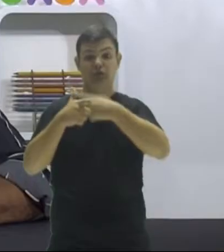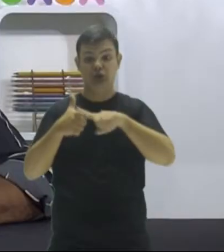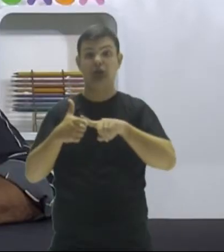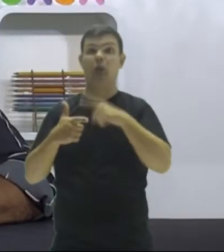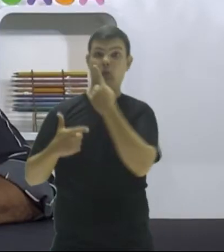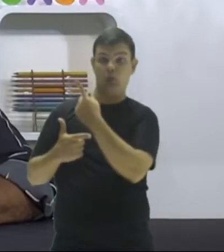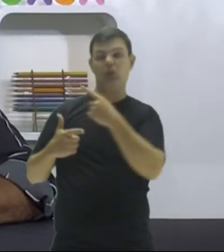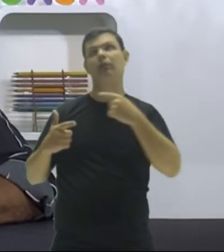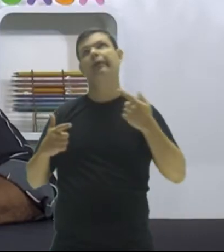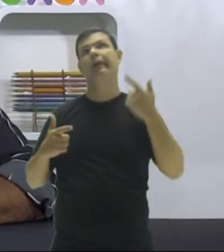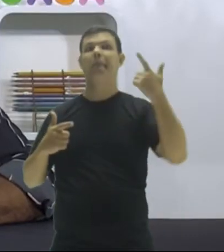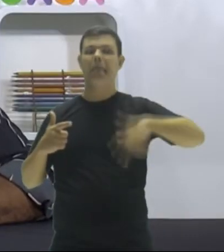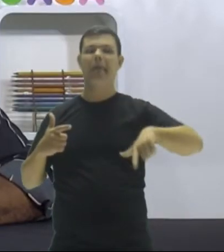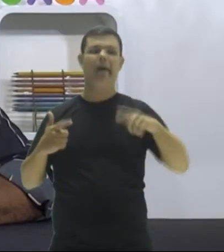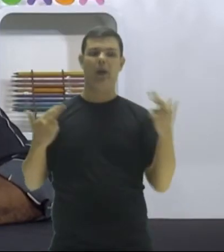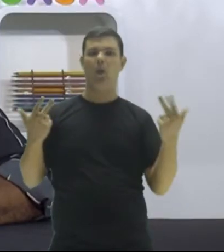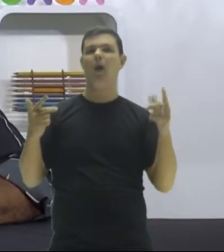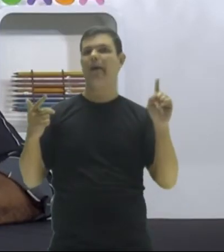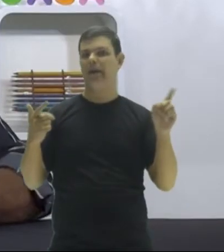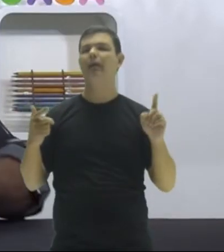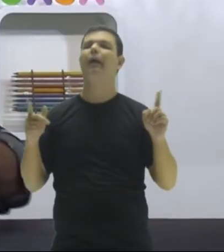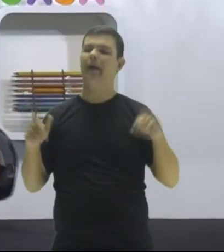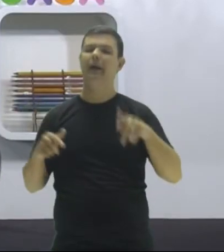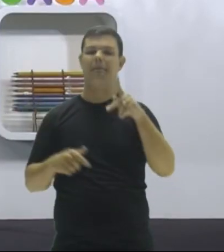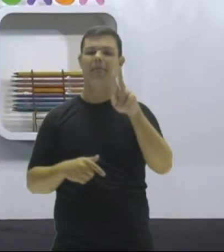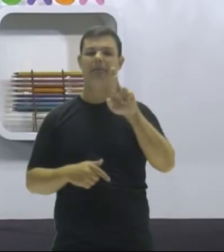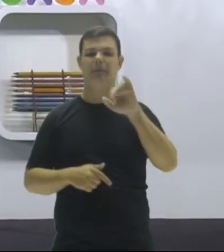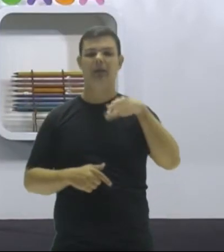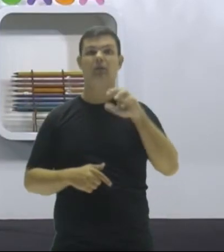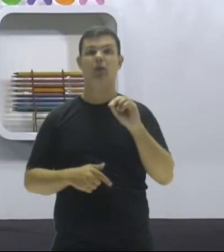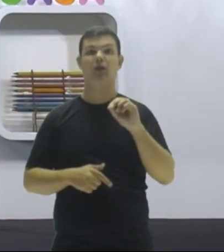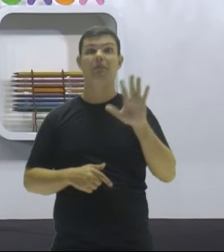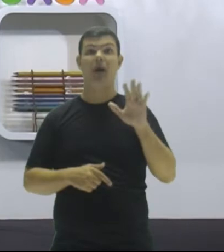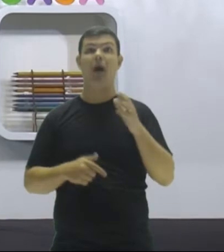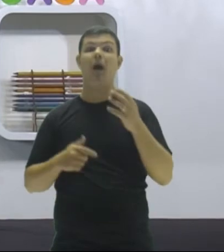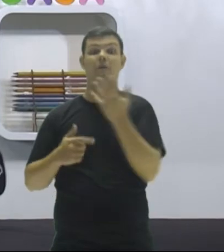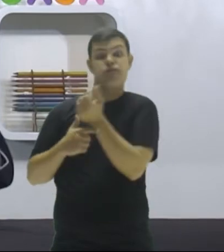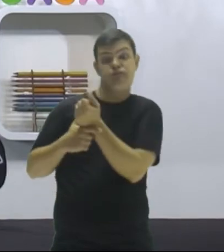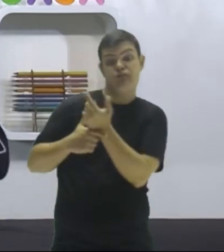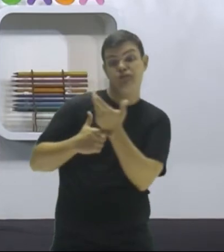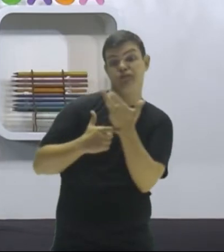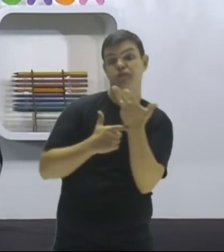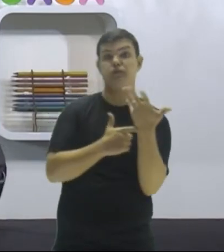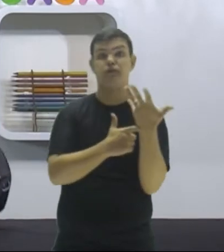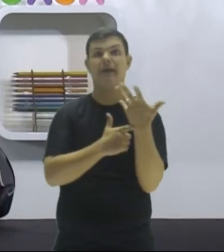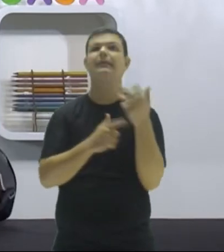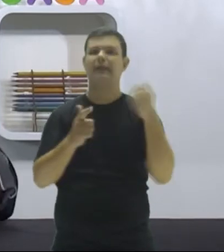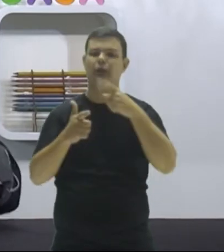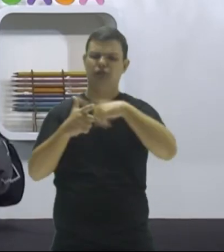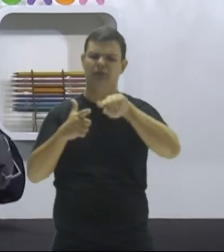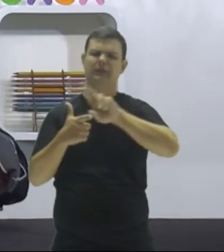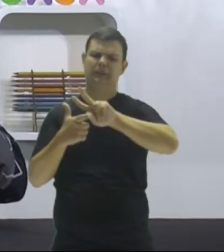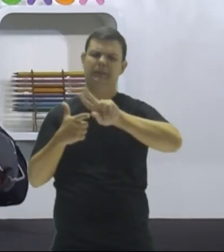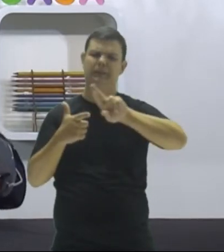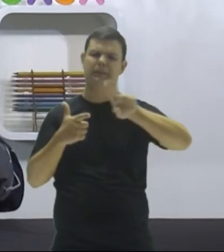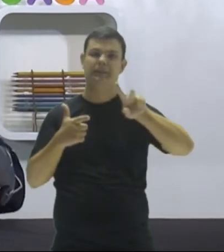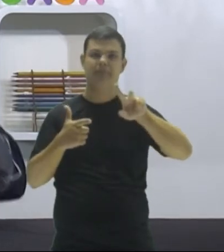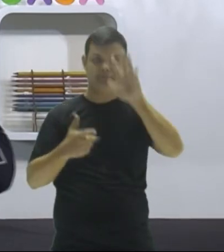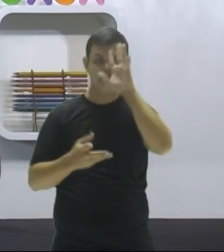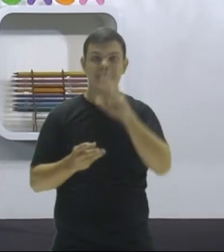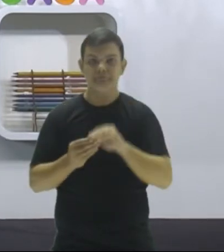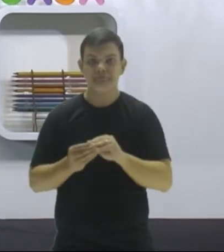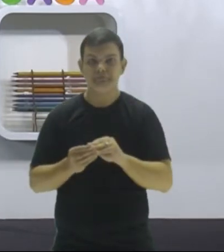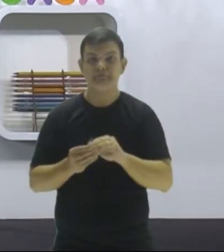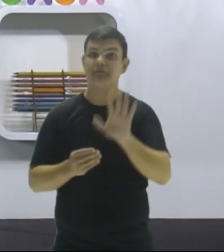galera. Que é um e ele mesmo. Já o composto, ele apresenta mais de dois divisores. Tá dando pra entender?